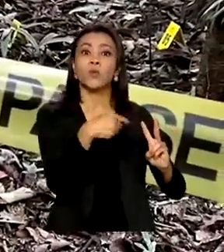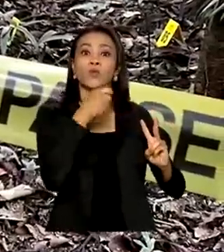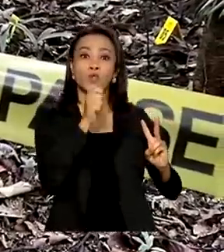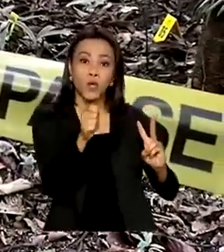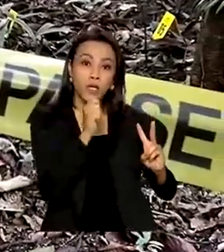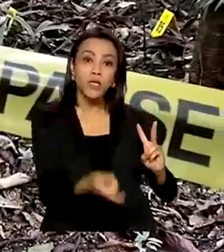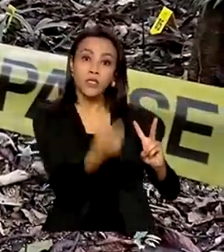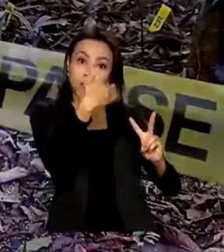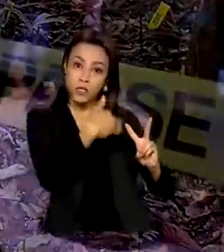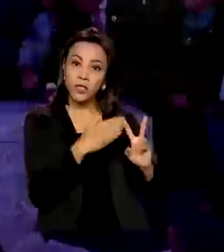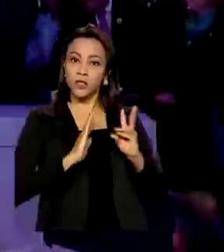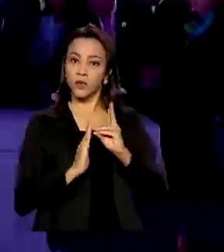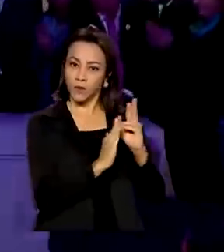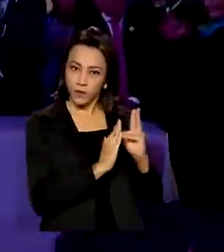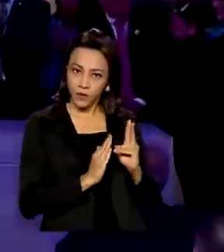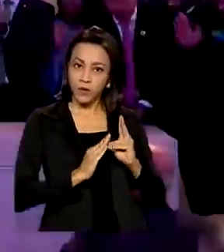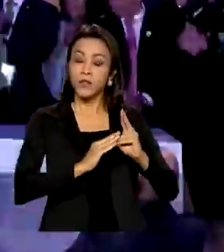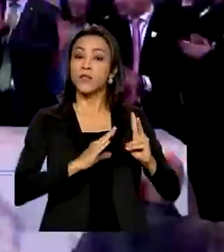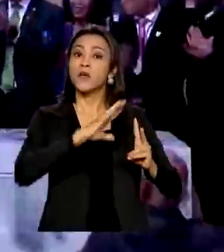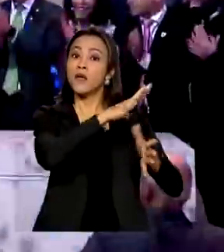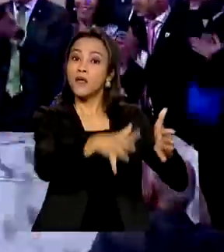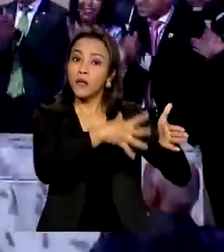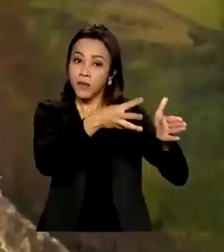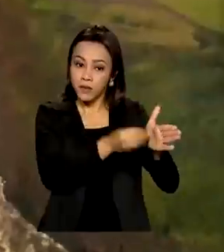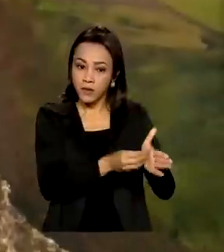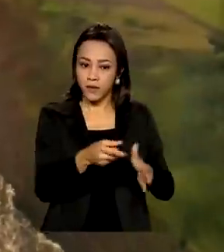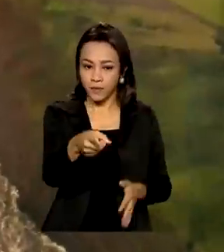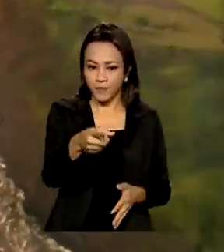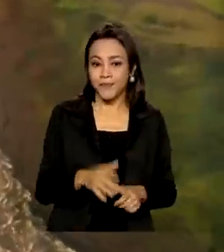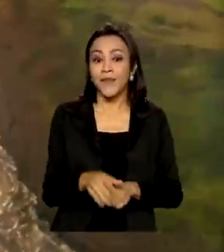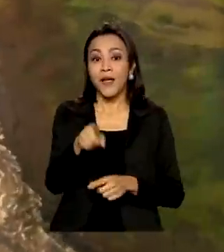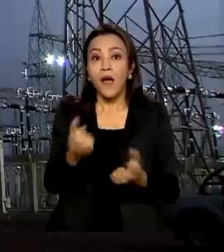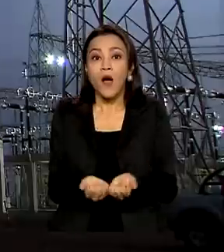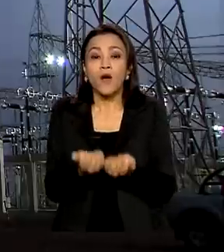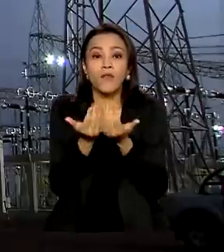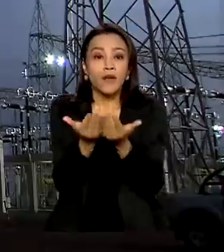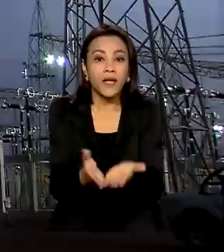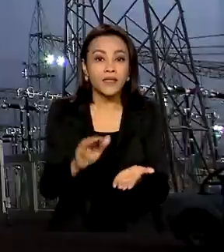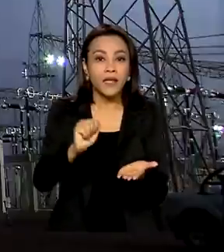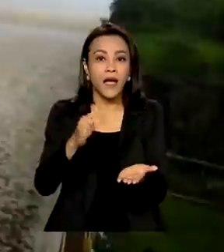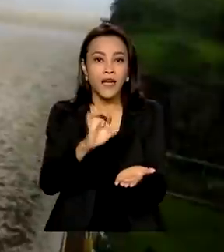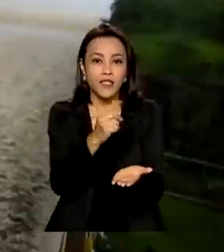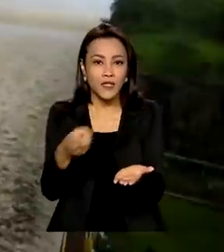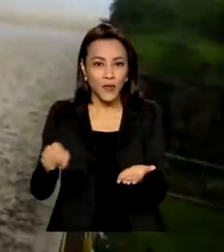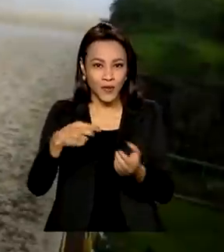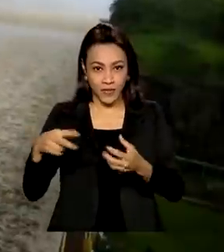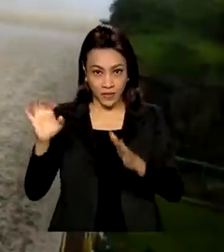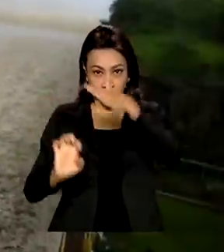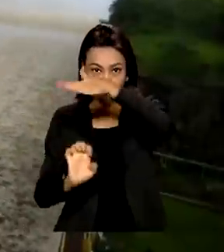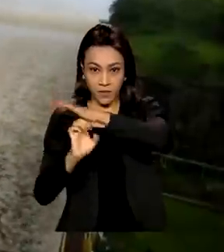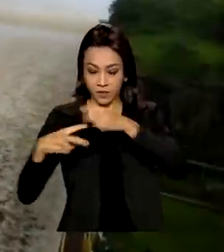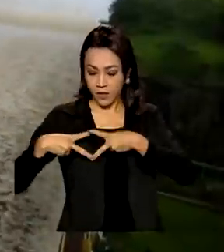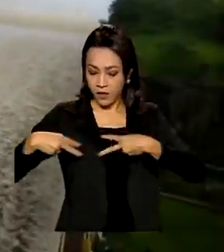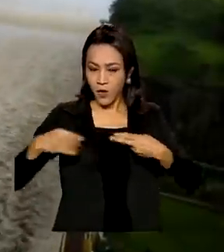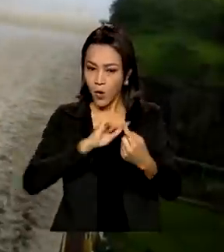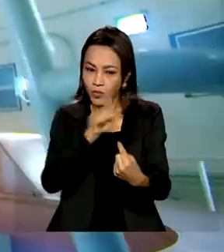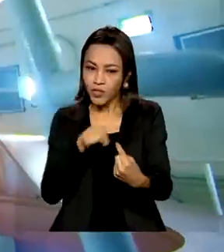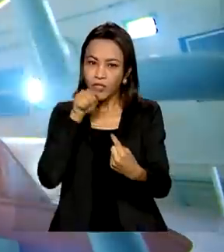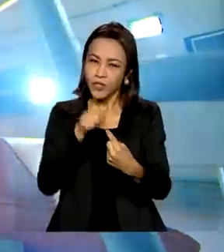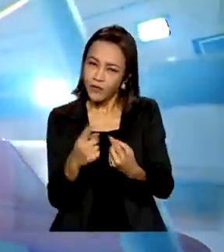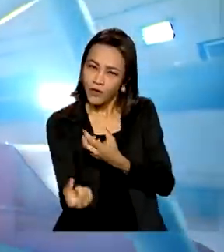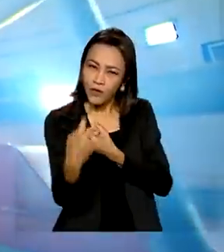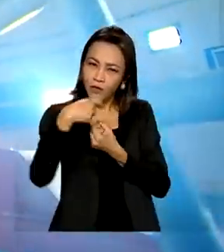Amazônia. Eletrobras passa a oferecer ações para a capitalização. O objetivo é retomar a capacidade de